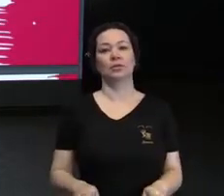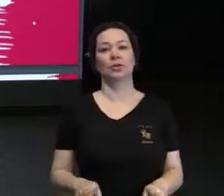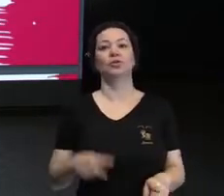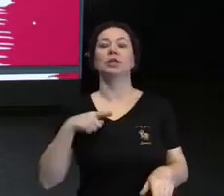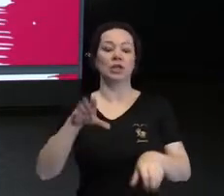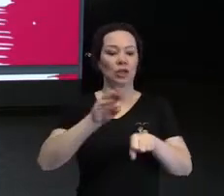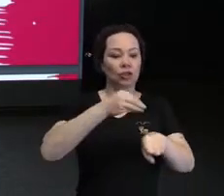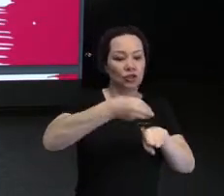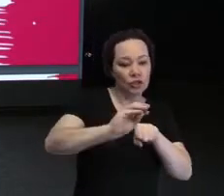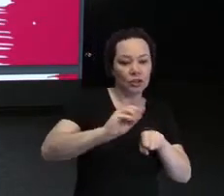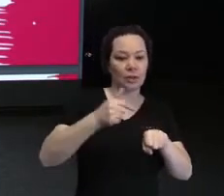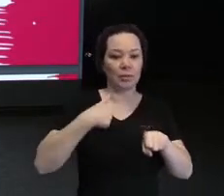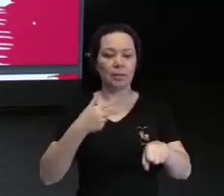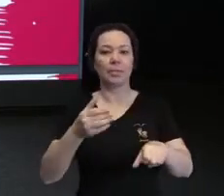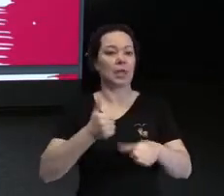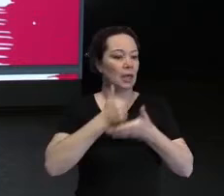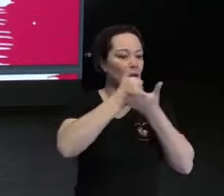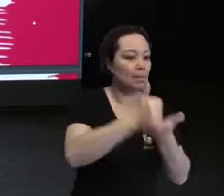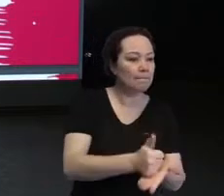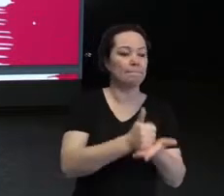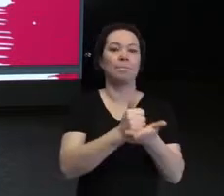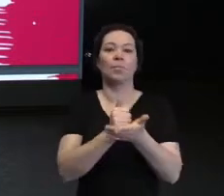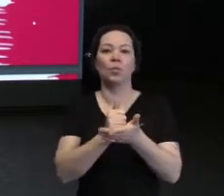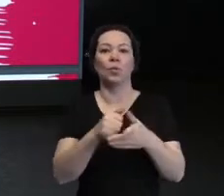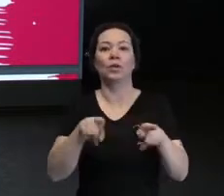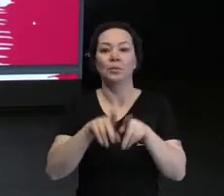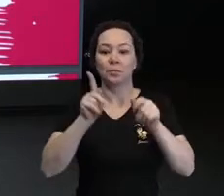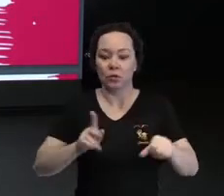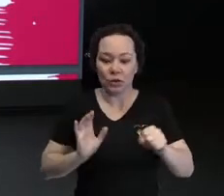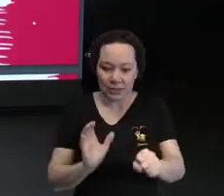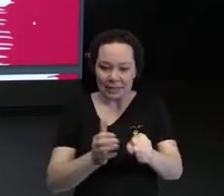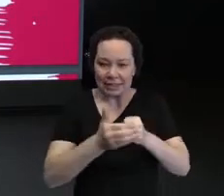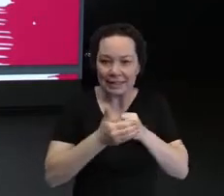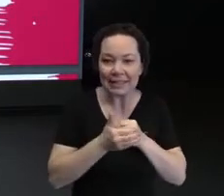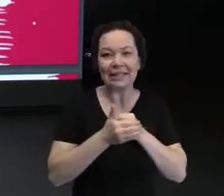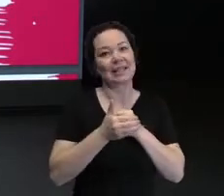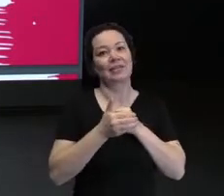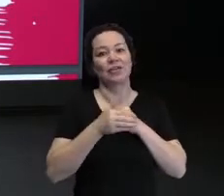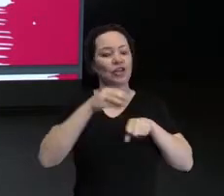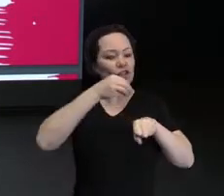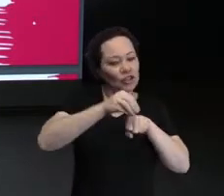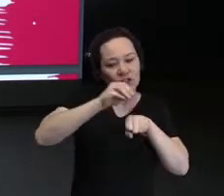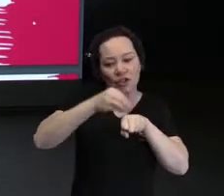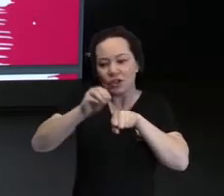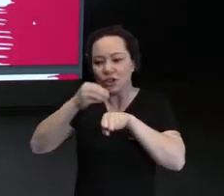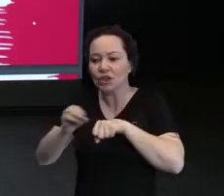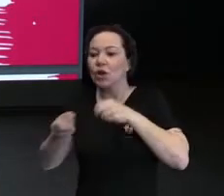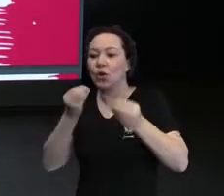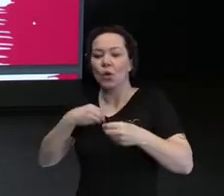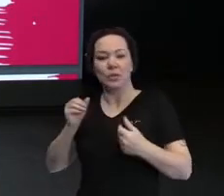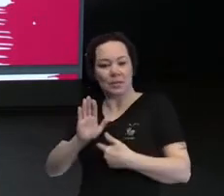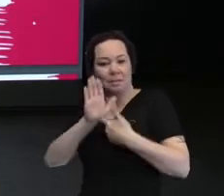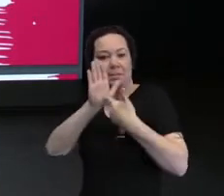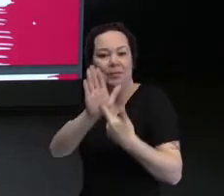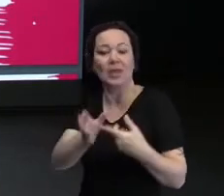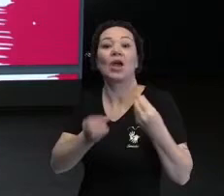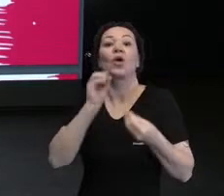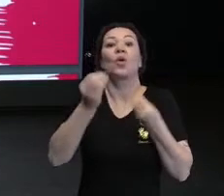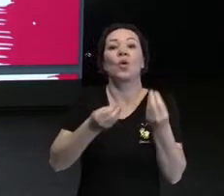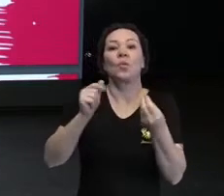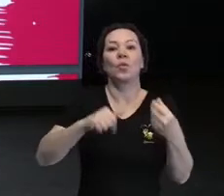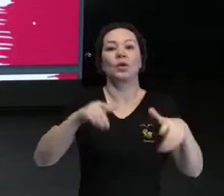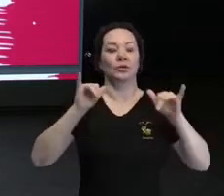dicas, que falaram, que me deram apoio, os autodefensores que me deram dicas de como me apresentar aqui hoje, de como eu